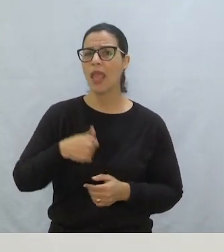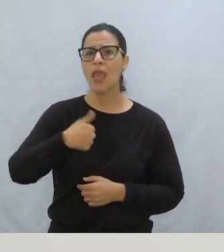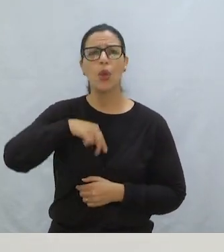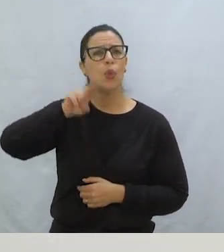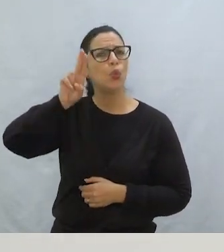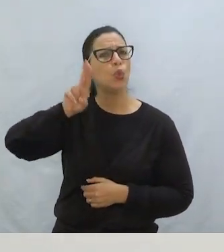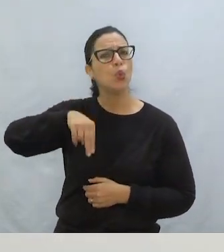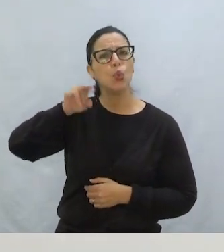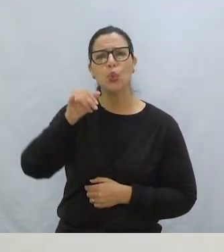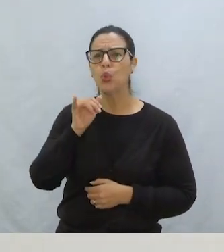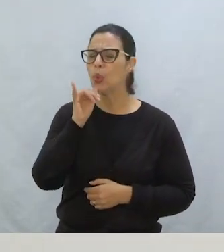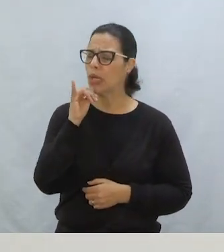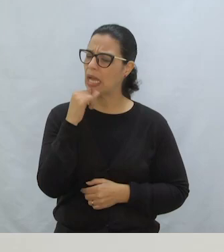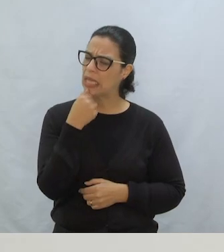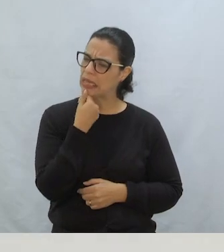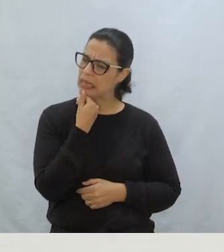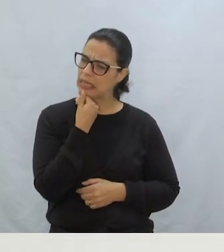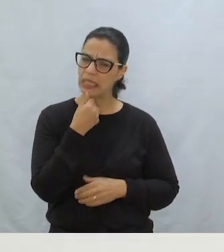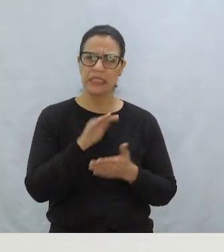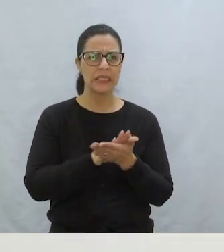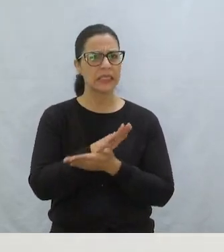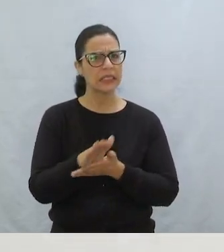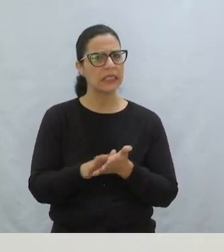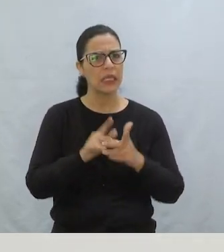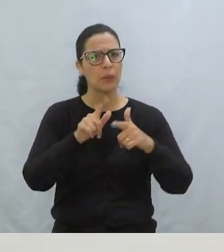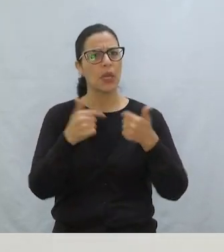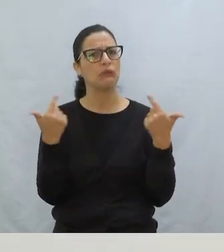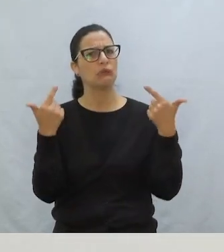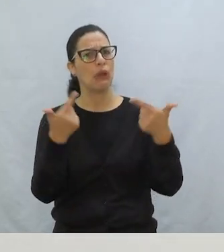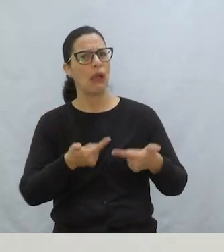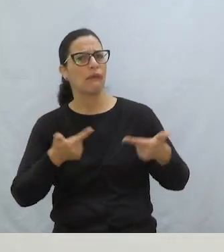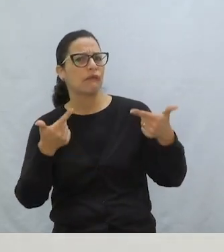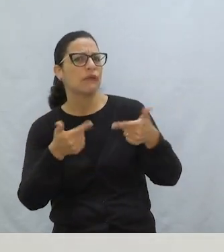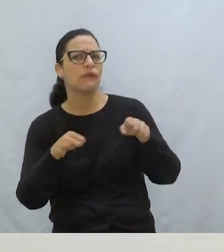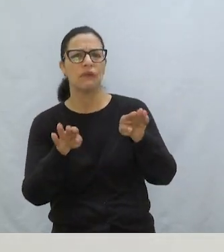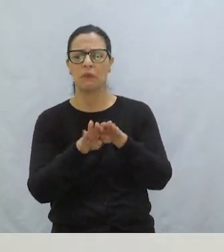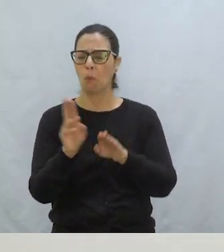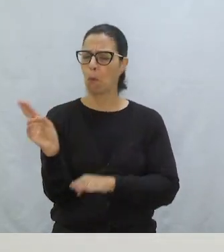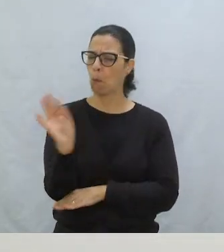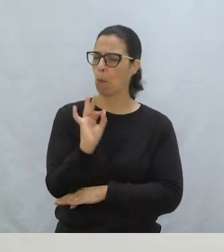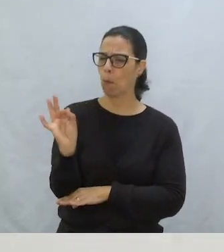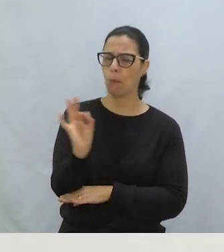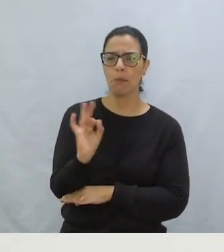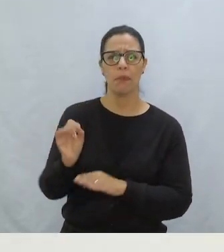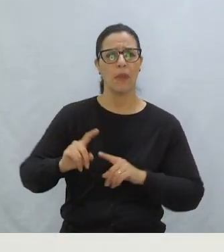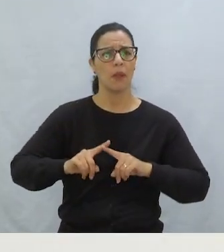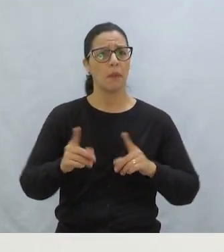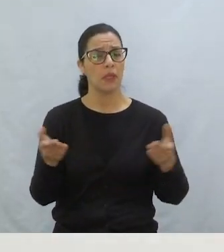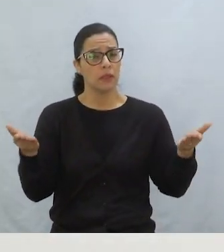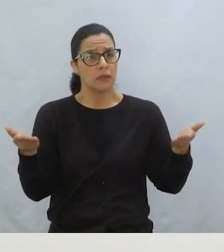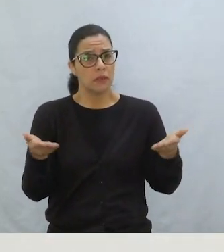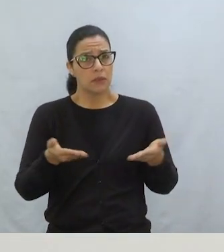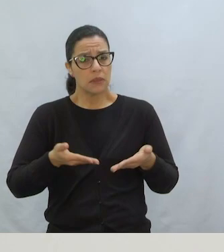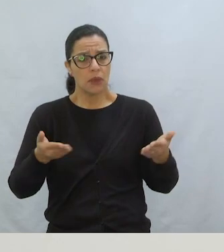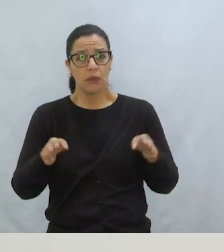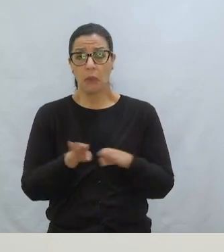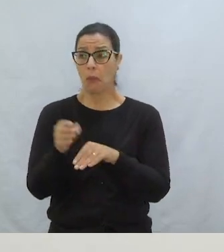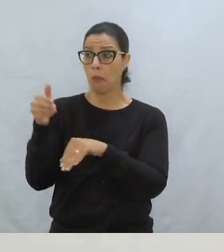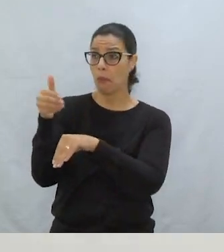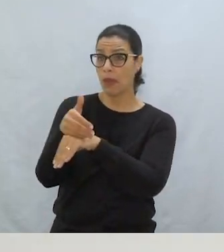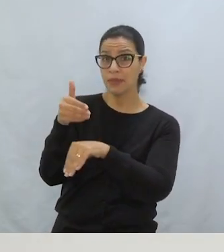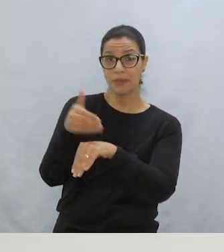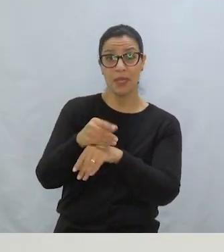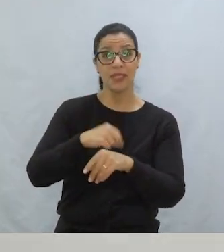Eu nunca fiquei desanimado por causa de uma aventura, sabe? Uma boa aventura Afinal,